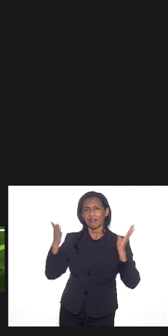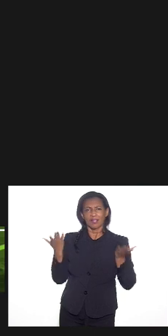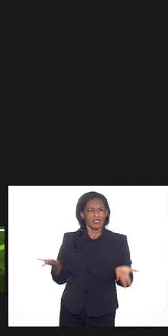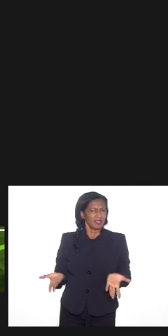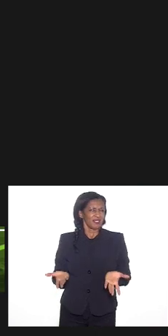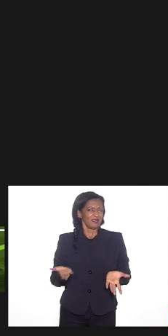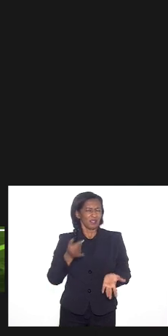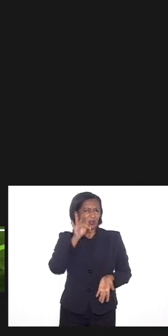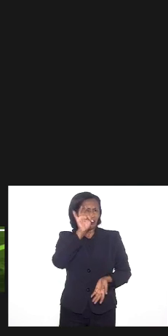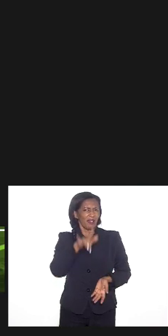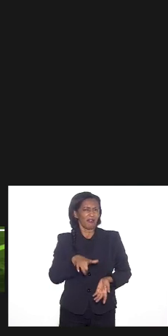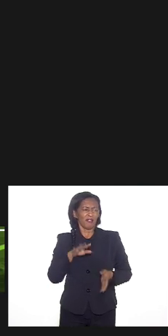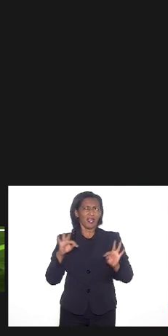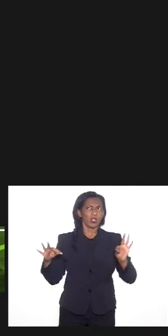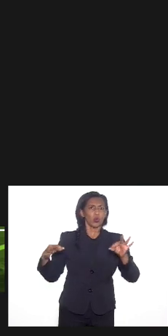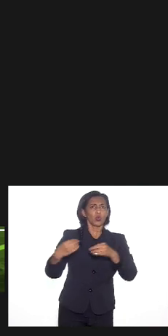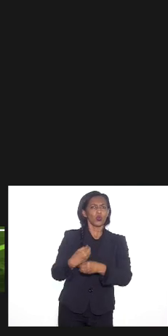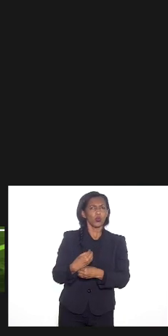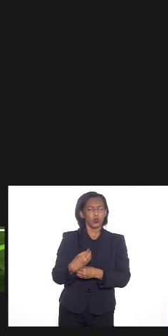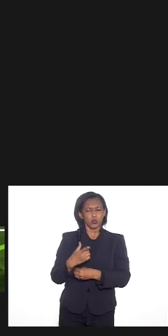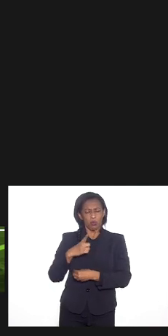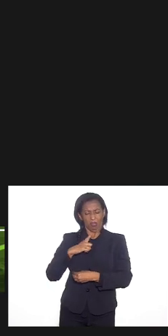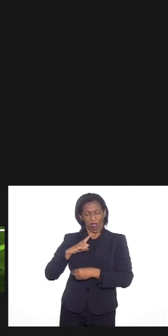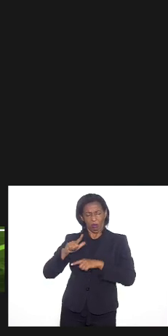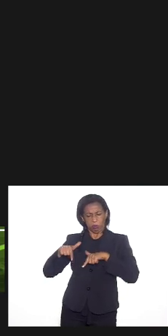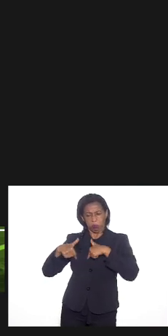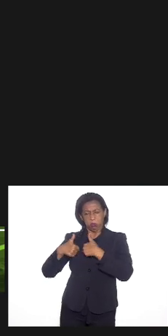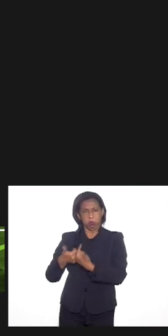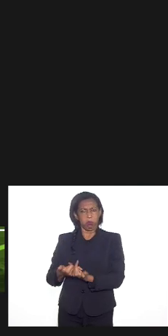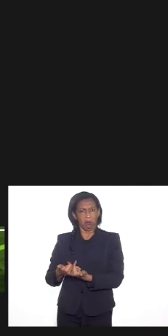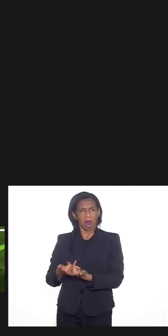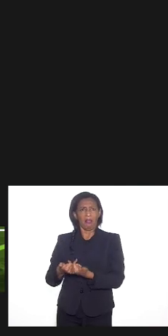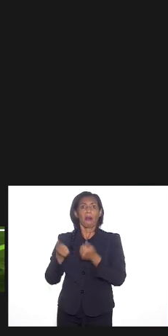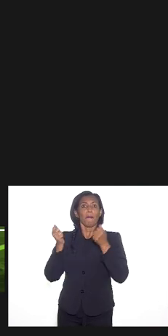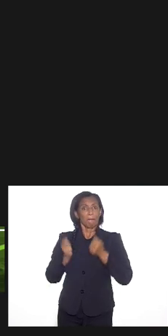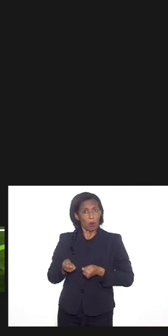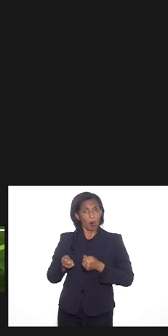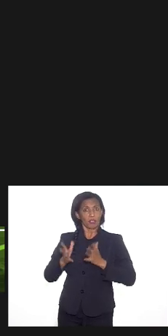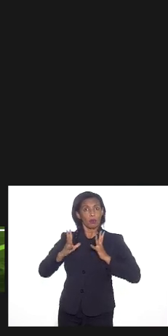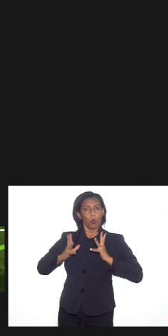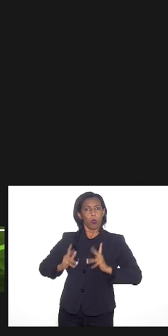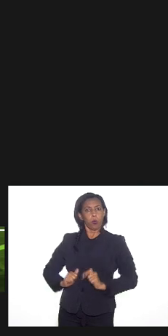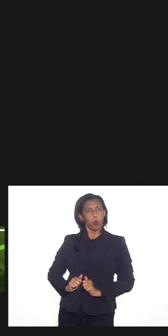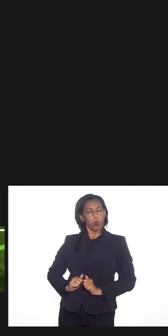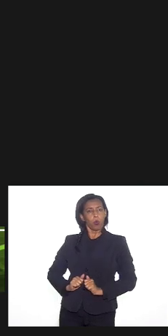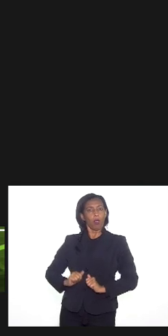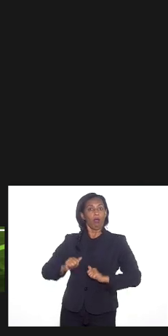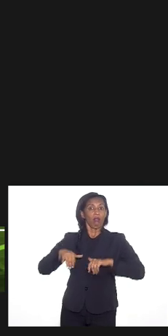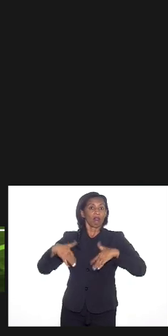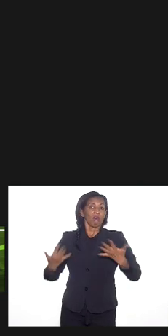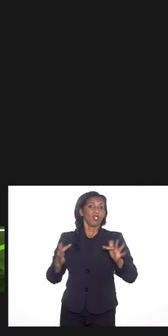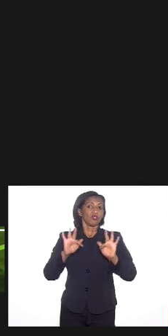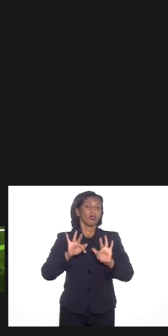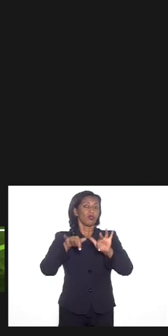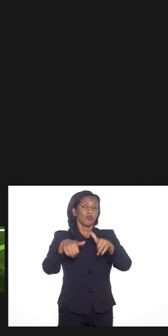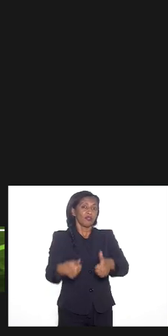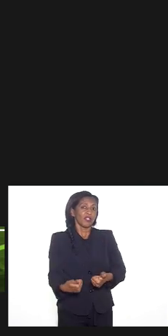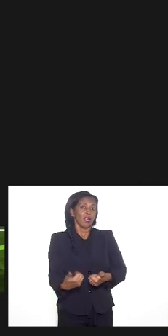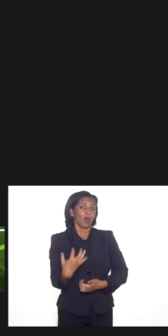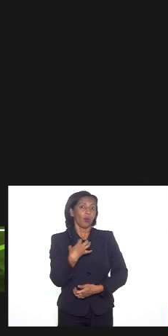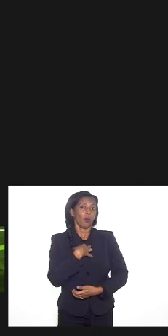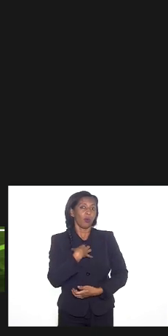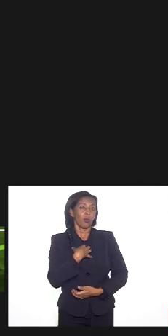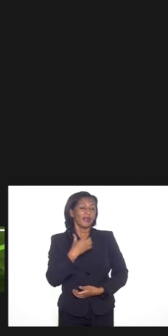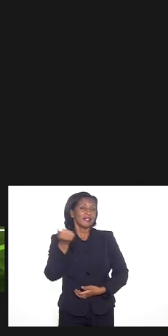crença muito de que tudo que eles fizessem poderia ser lavado desde que no final houvesse um